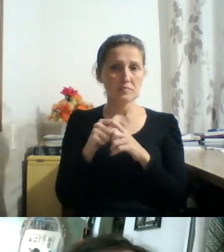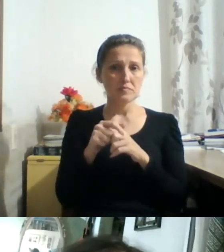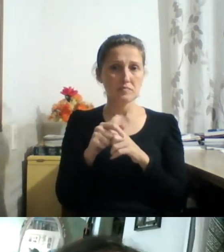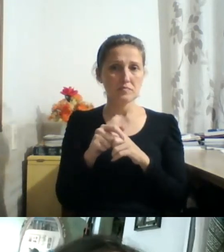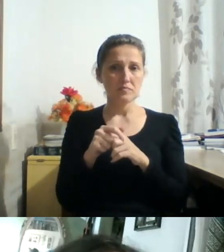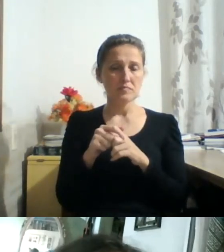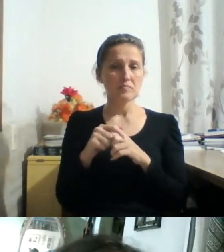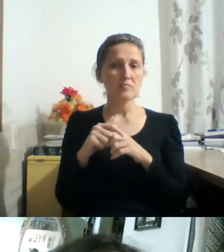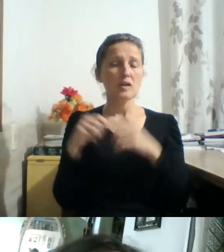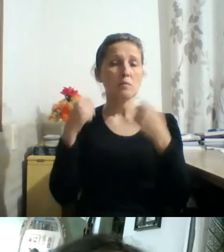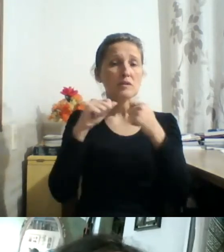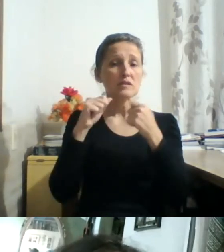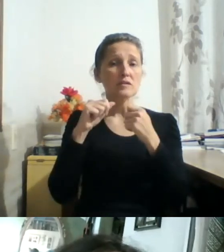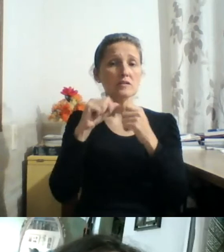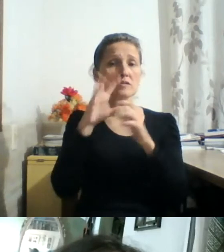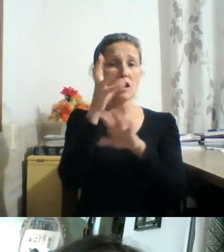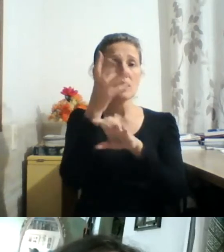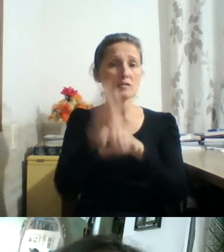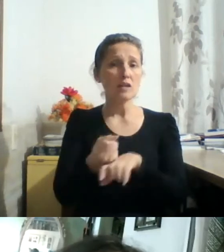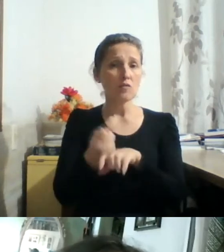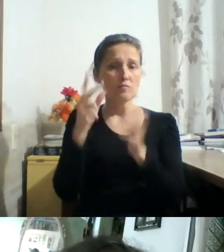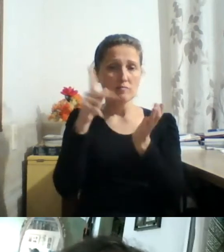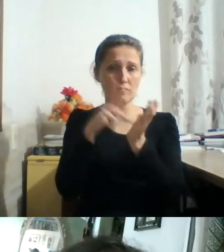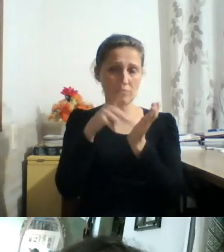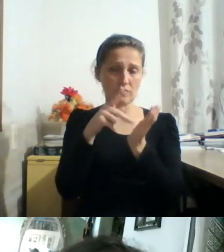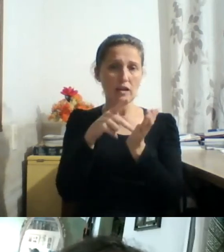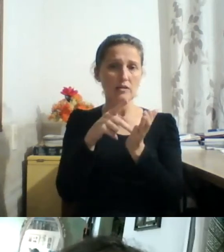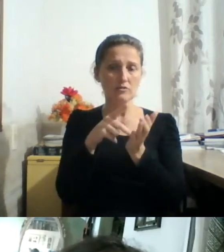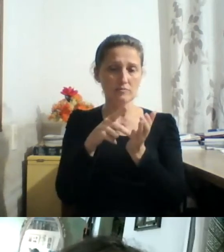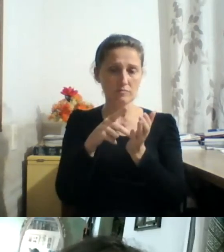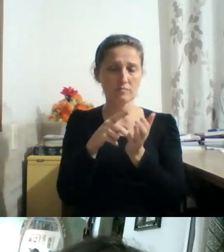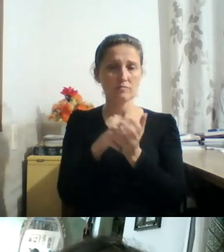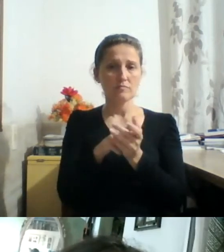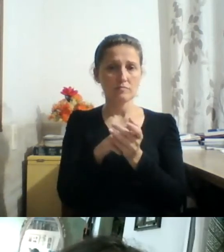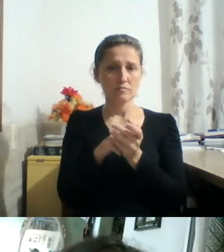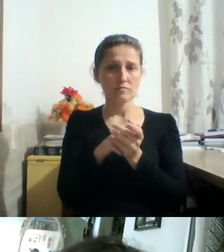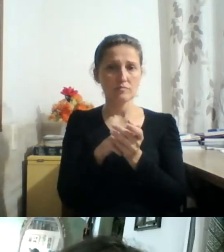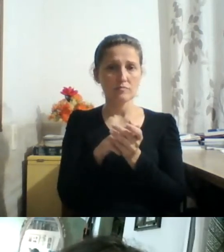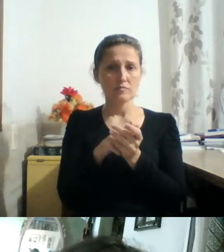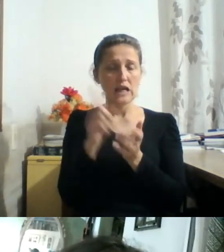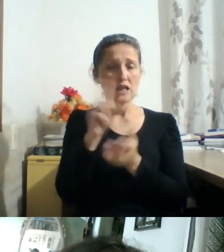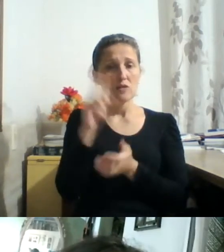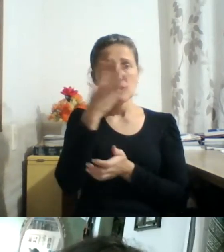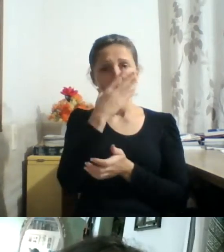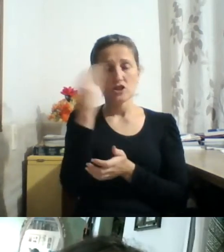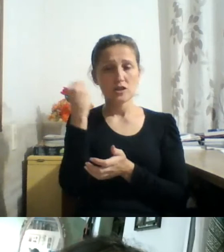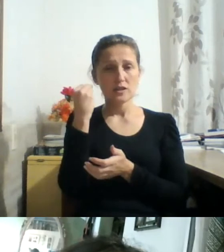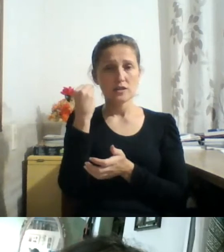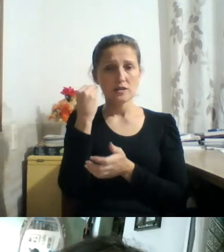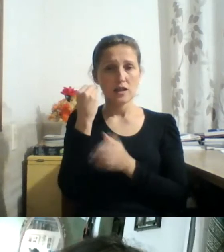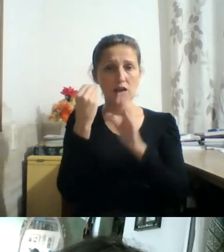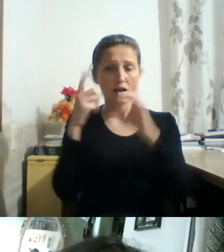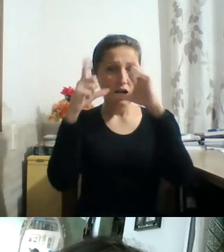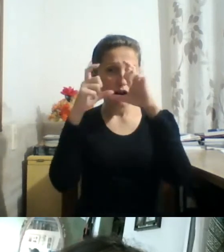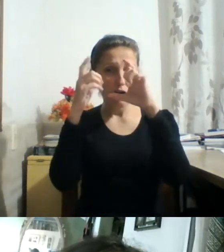registraria a verdade. não se pode entretanto esquecer que atrás da câmera existe um